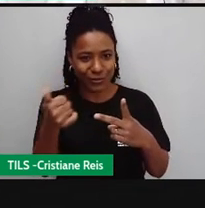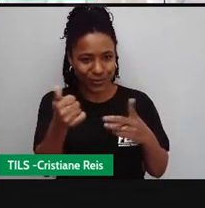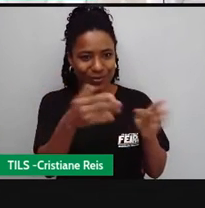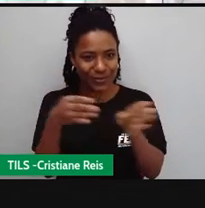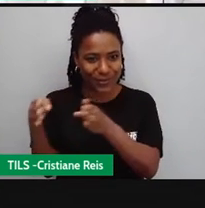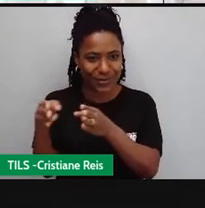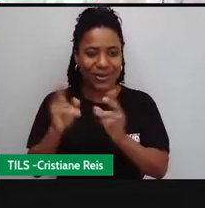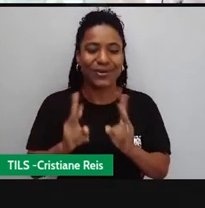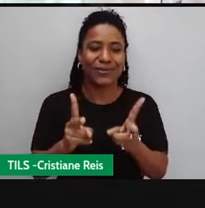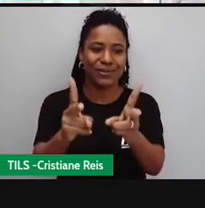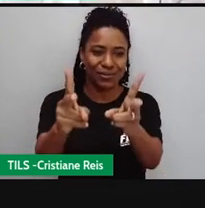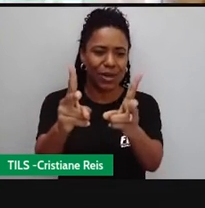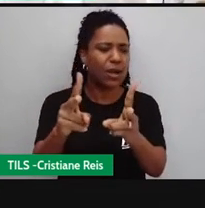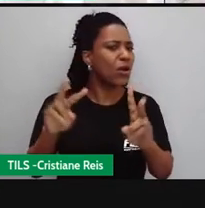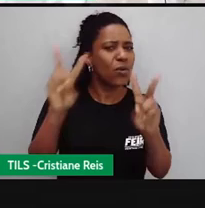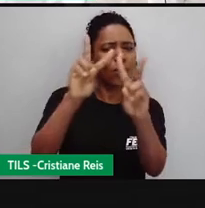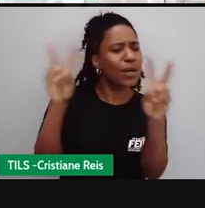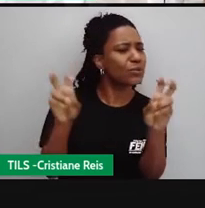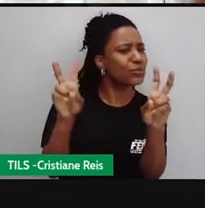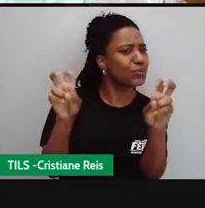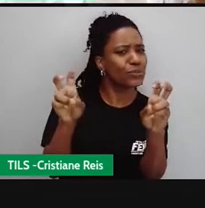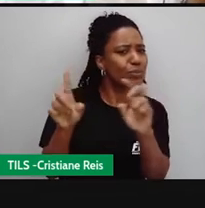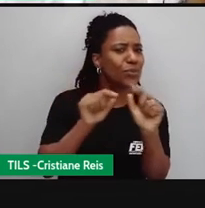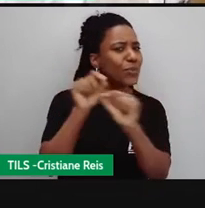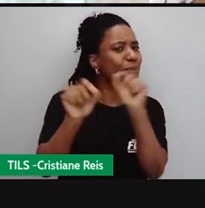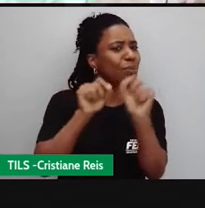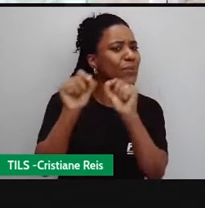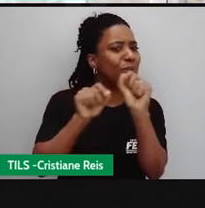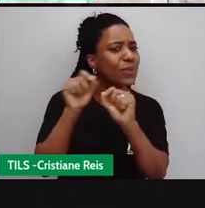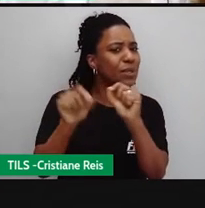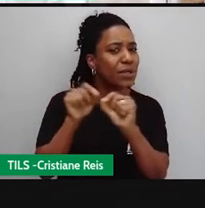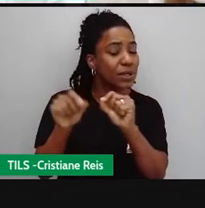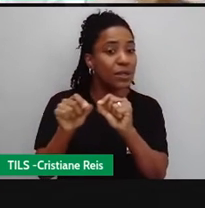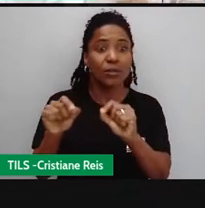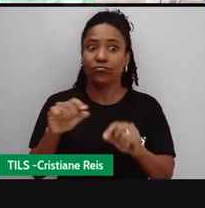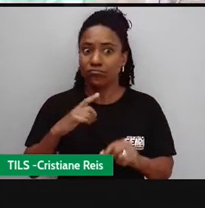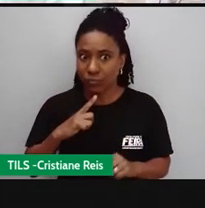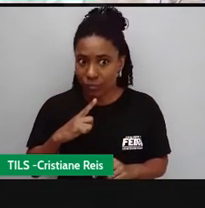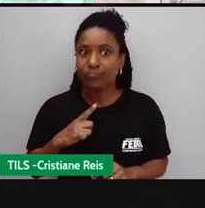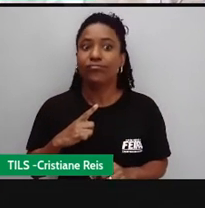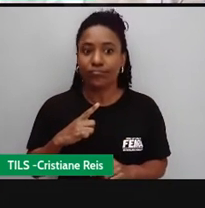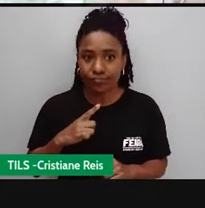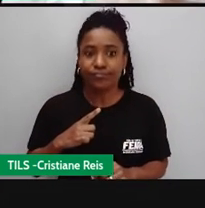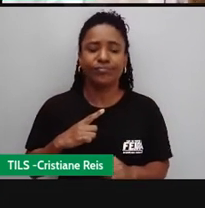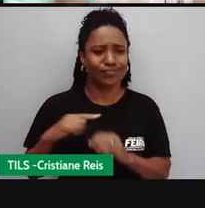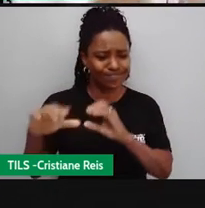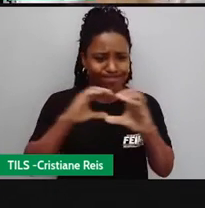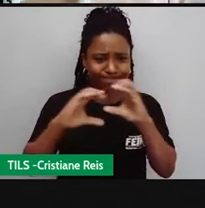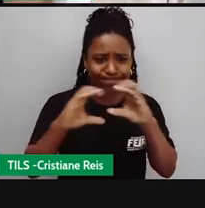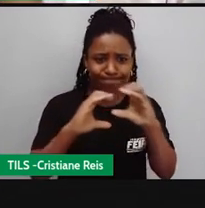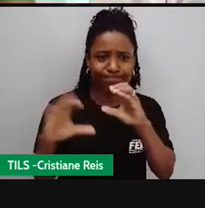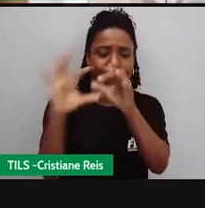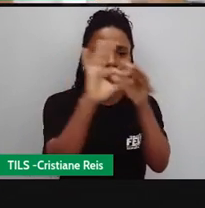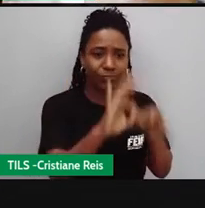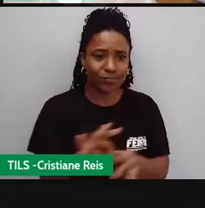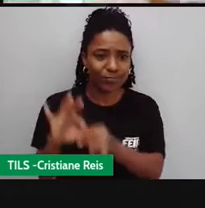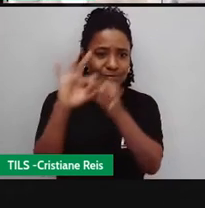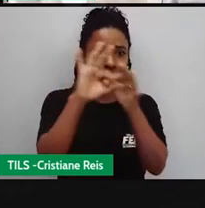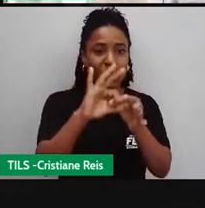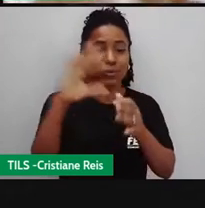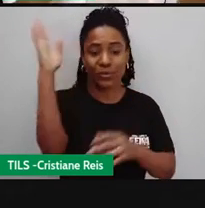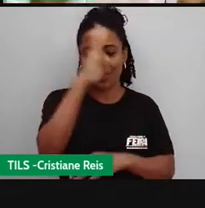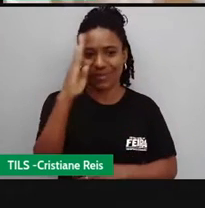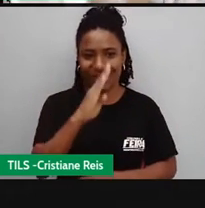vai falar nela hoje? A gente vai falar, né, sobre a rede de comunicação no Brasil e vamos dar uma